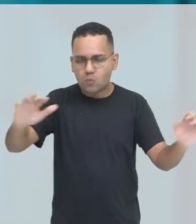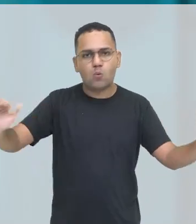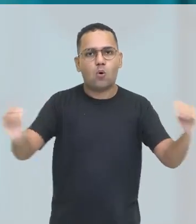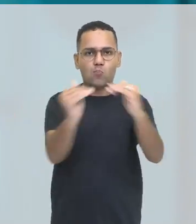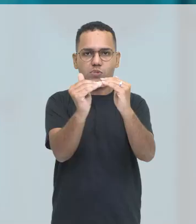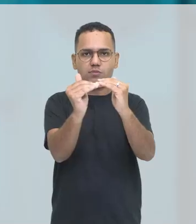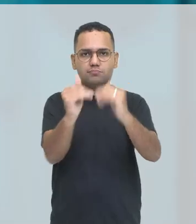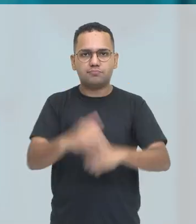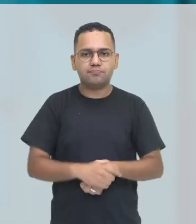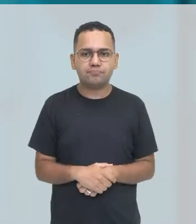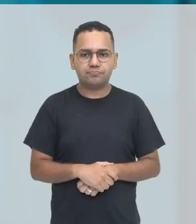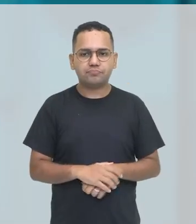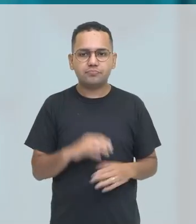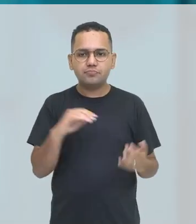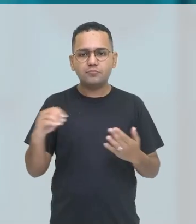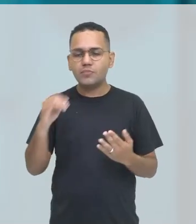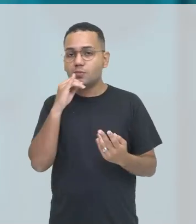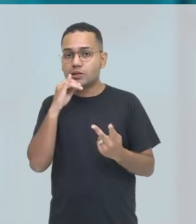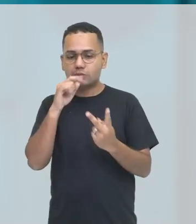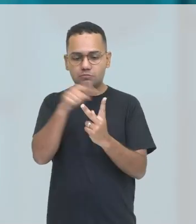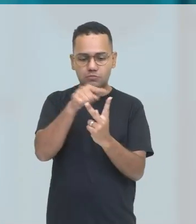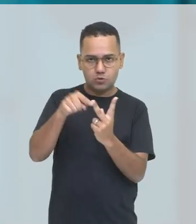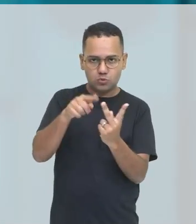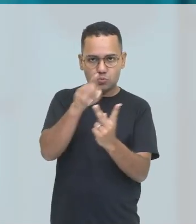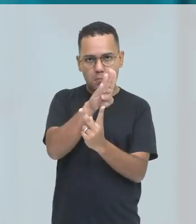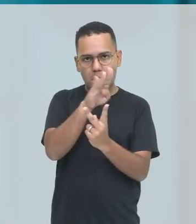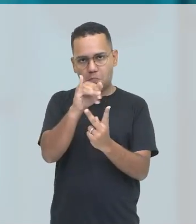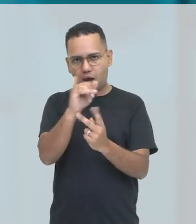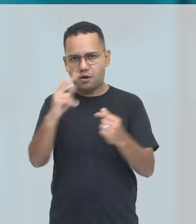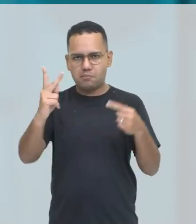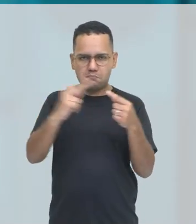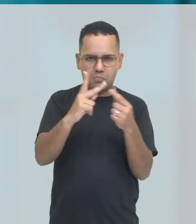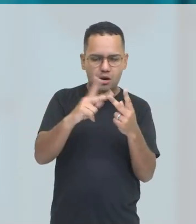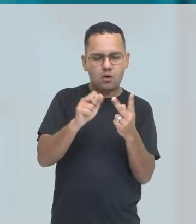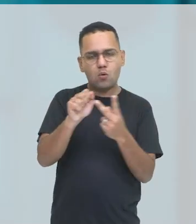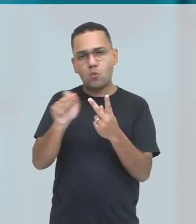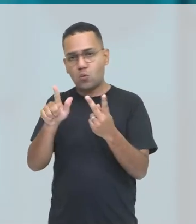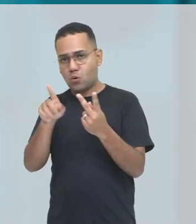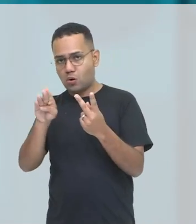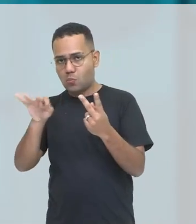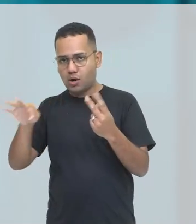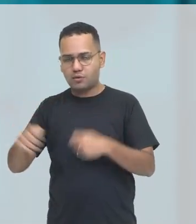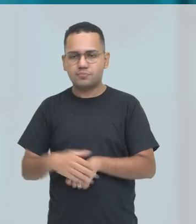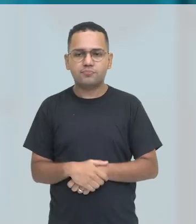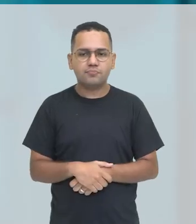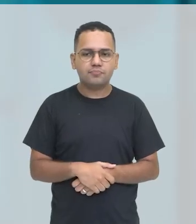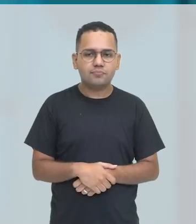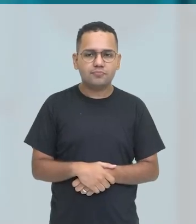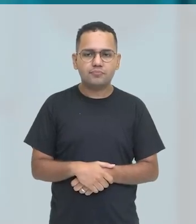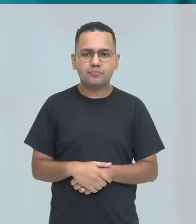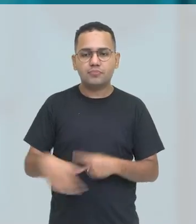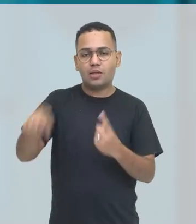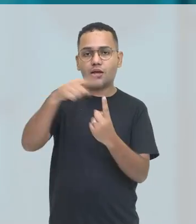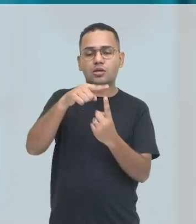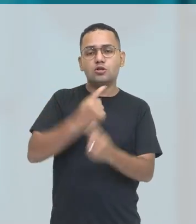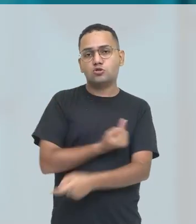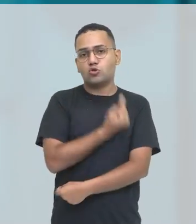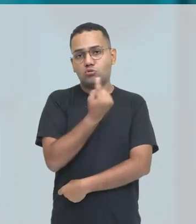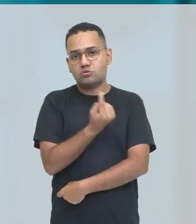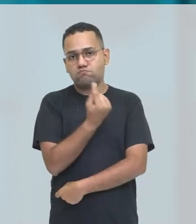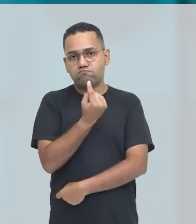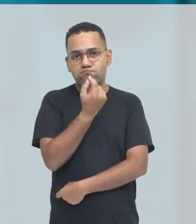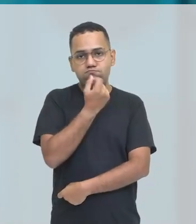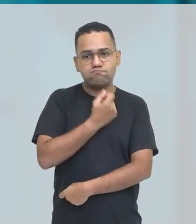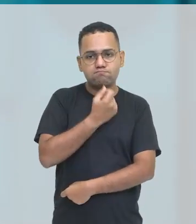expressão, né? A preposição by junto com o pronome reflexivo, ele vai indicar sozinho, sozinha, certo?